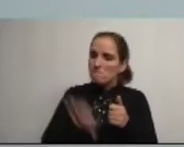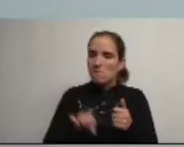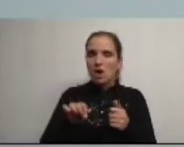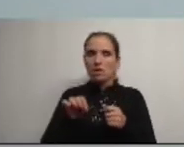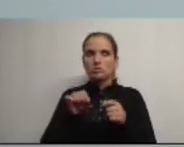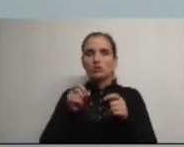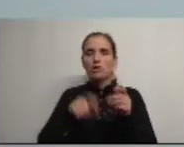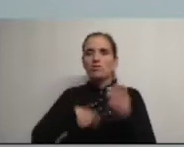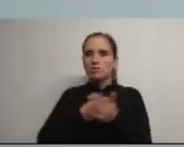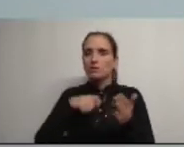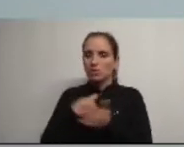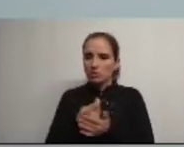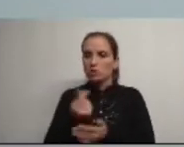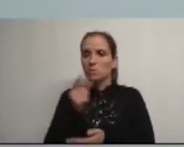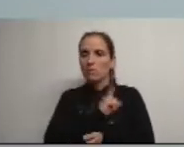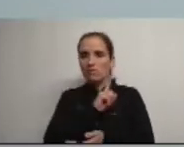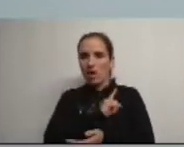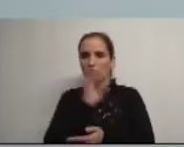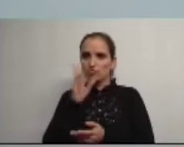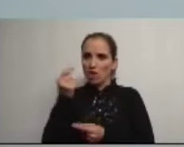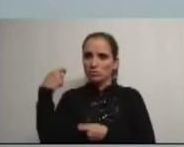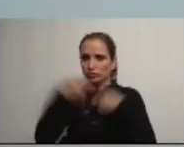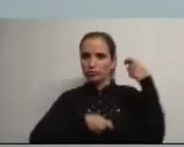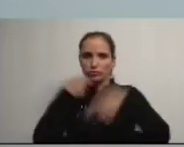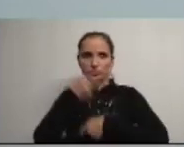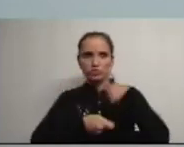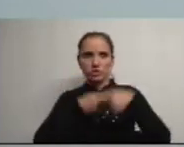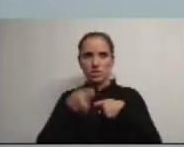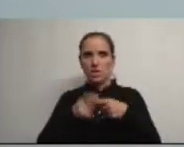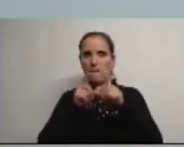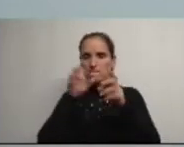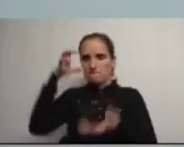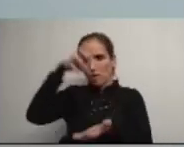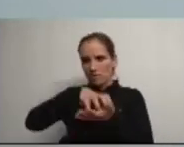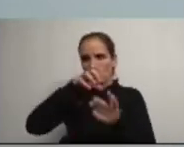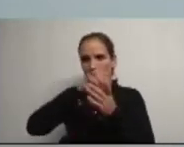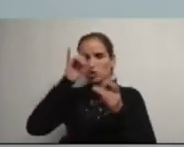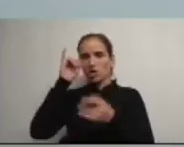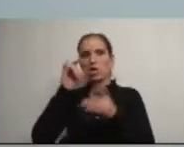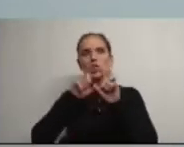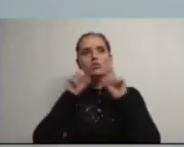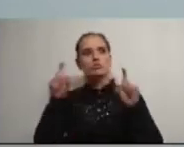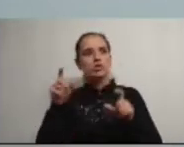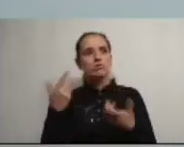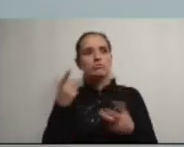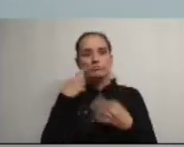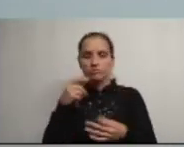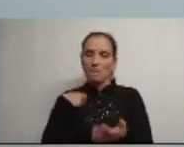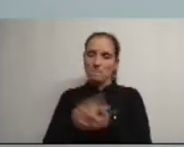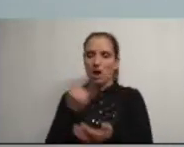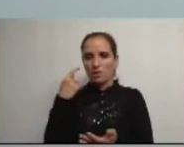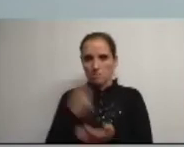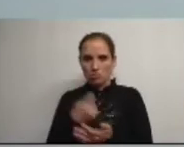com os investidores privados que um dia investiram as suas economias em pavilhões industriais e que anualmente pagam os seus